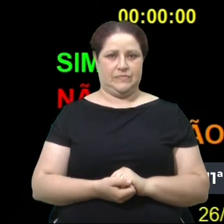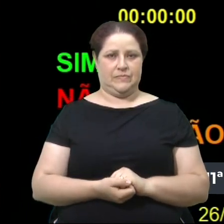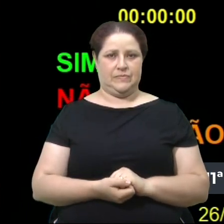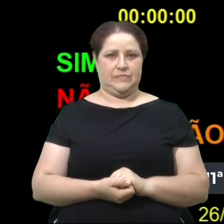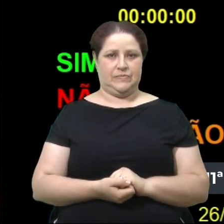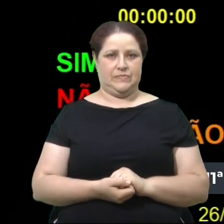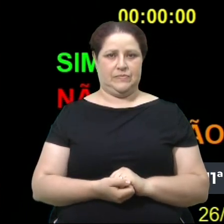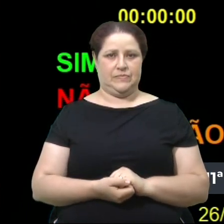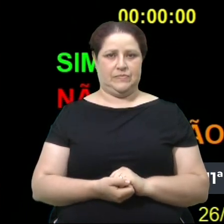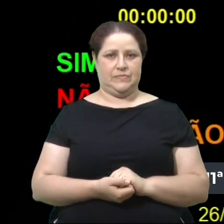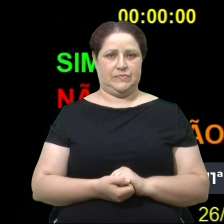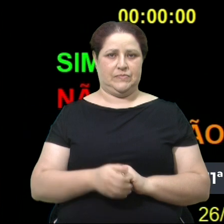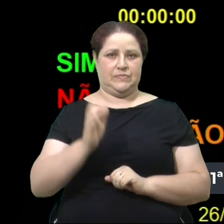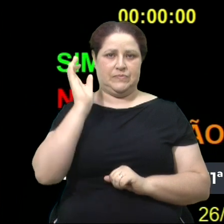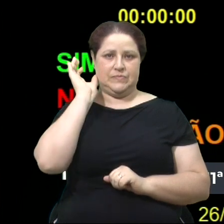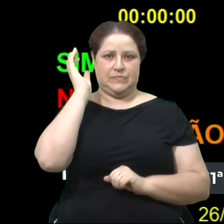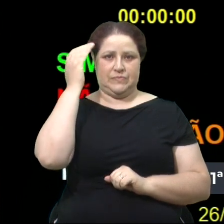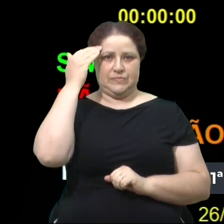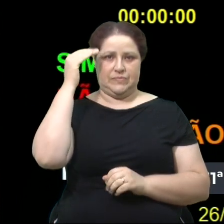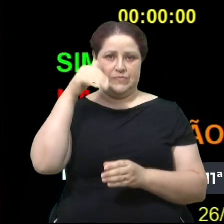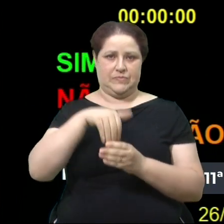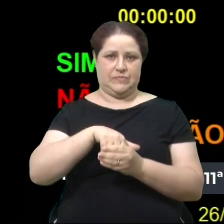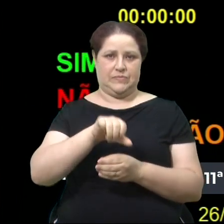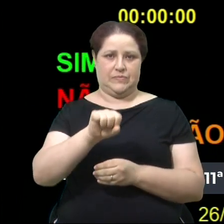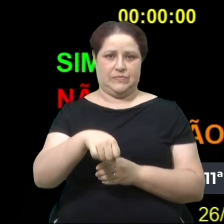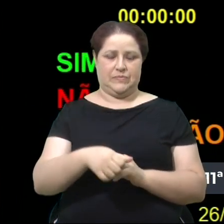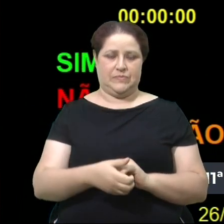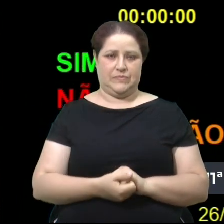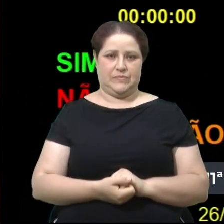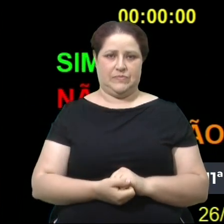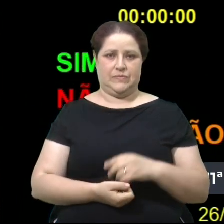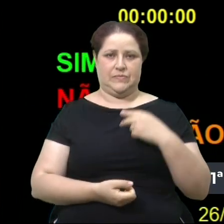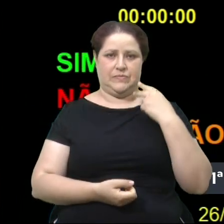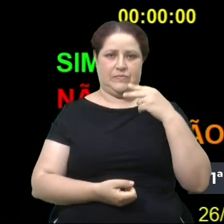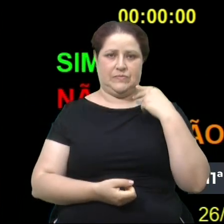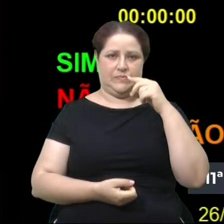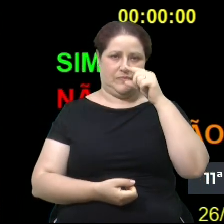Voto Grememeyer. Sim. Sandro Fantinel.